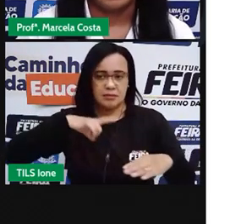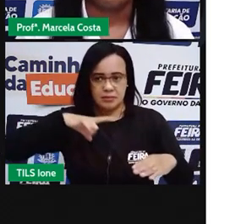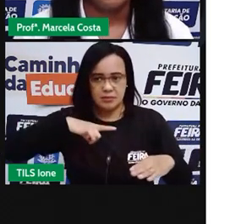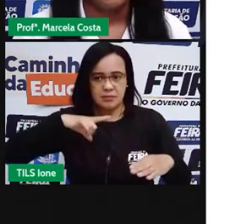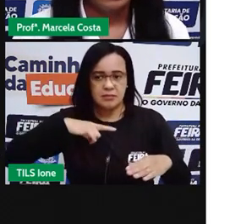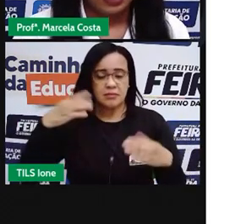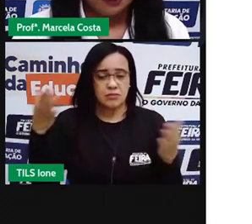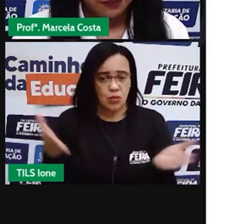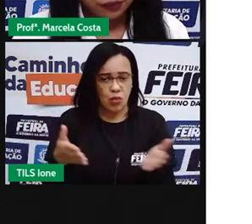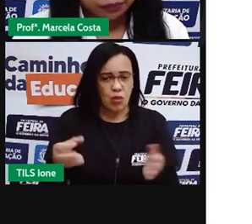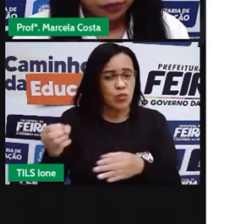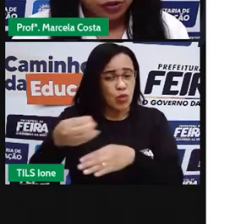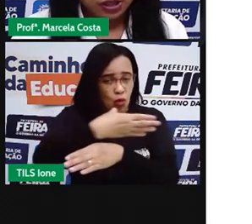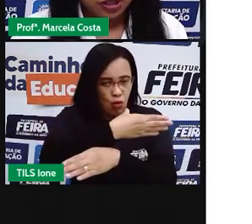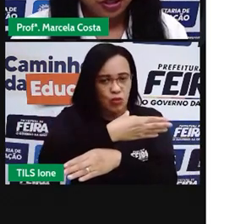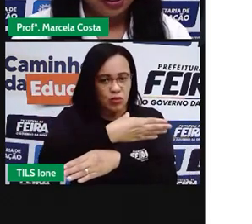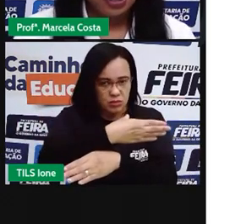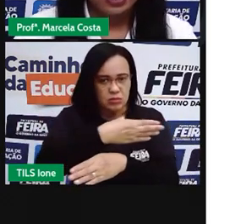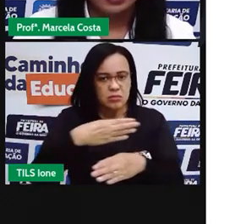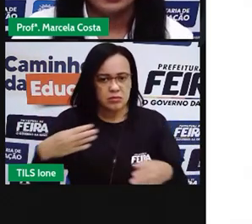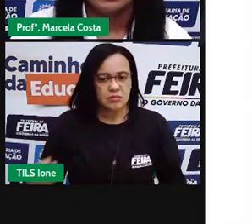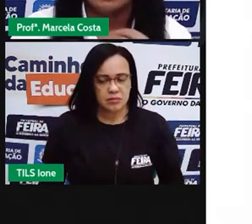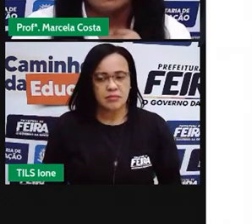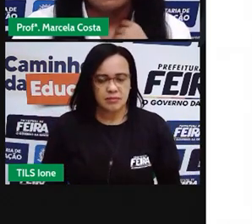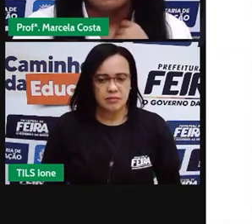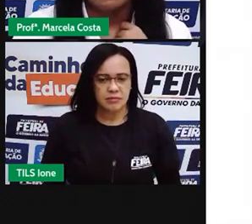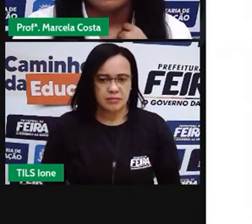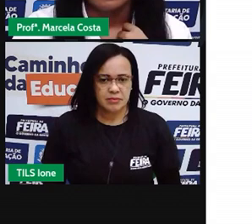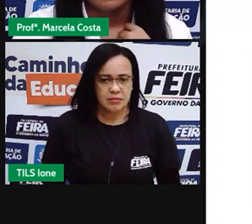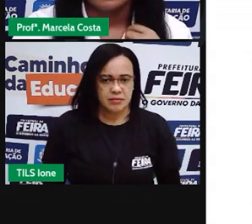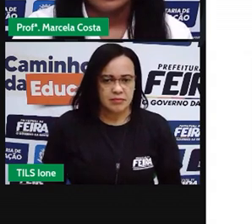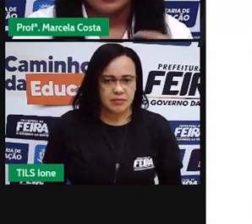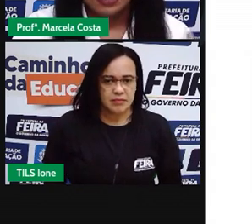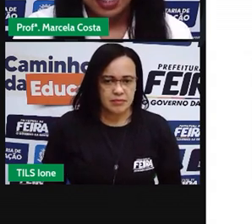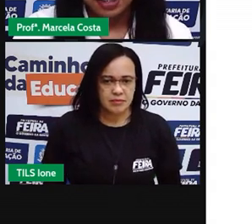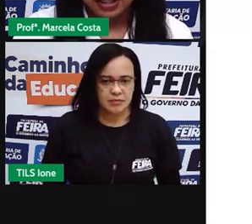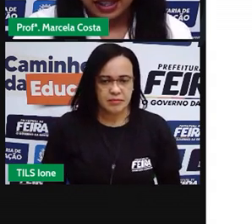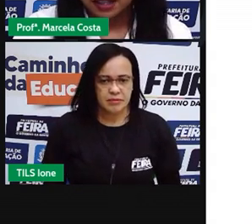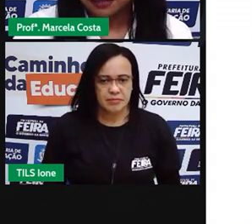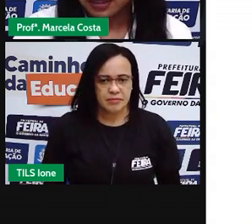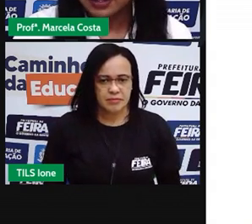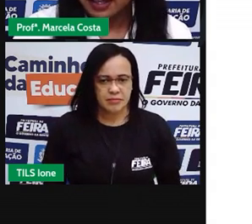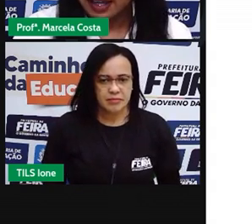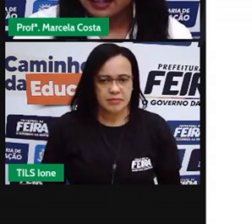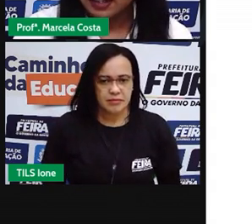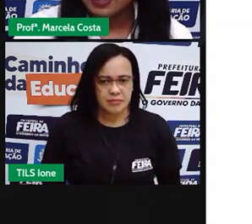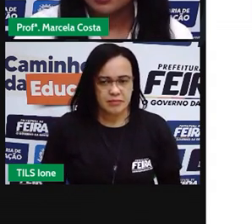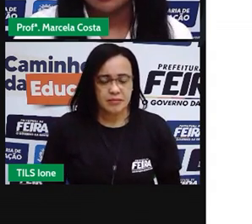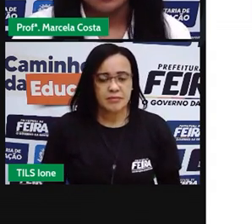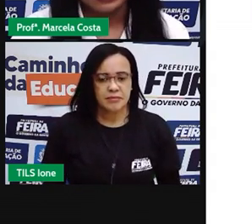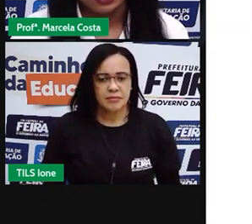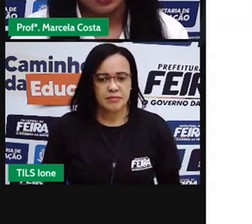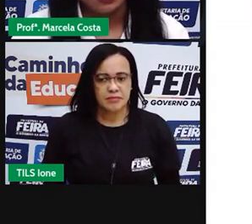Há pouco tempo, no sentido de que, desde que ela foi criada, ela foi passando por